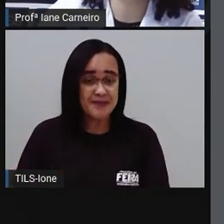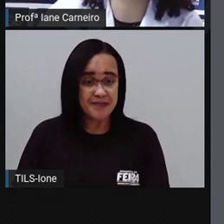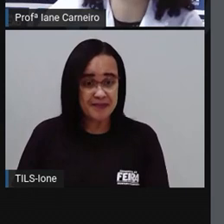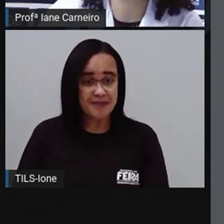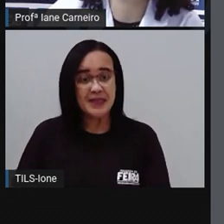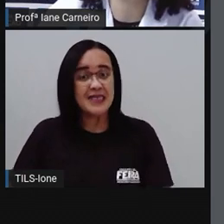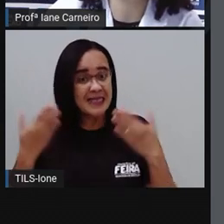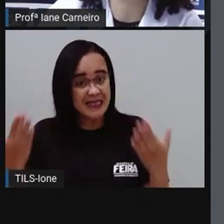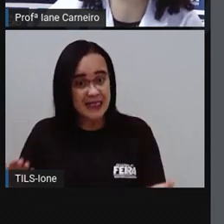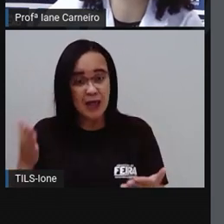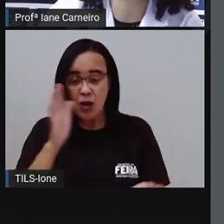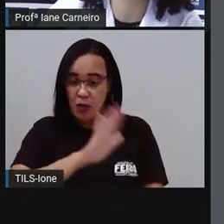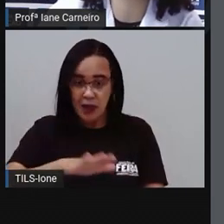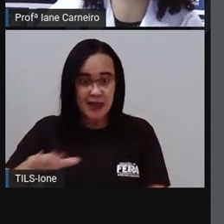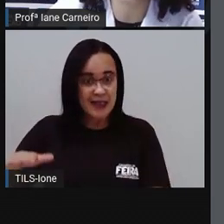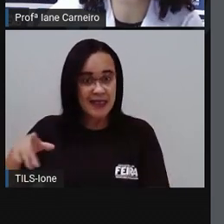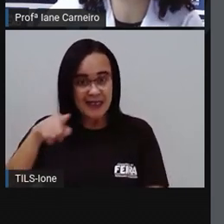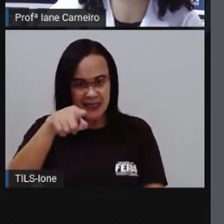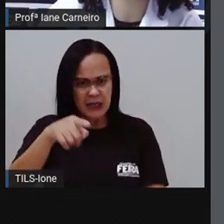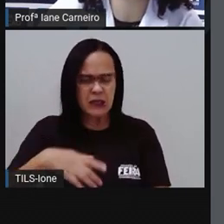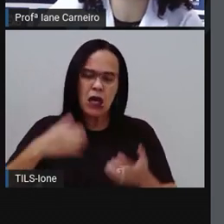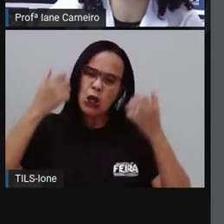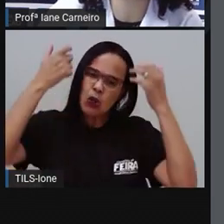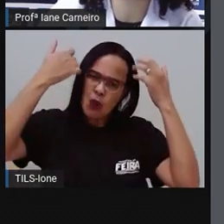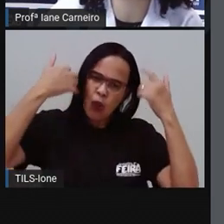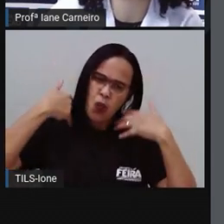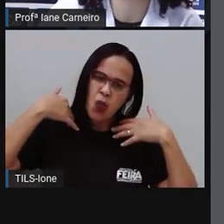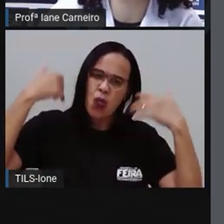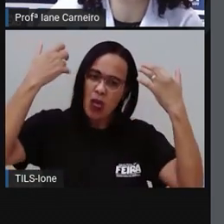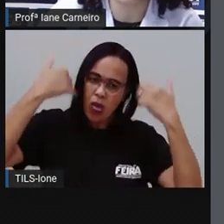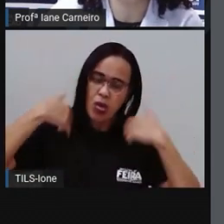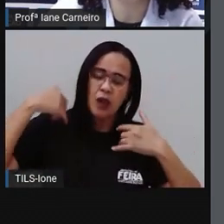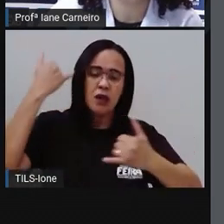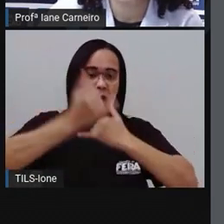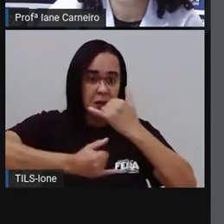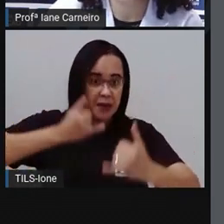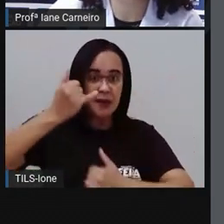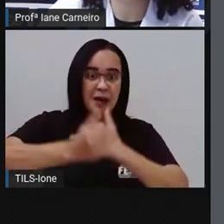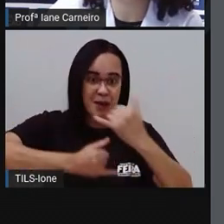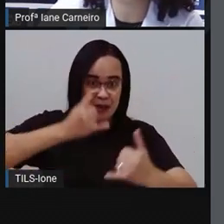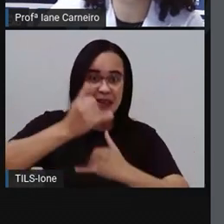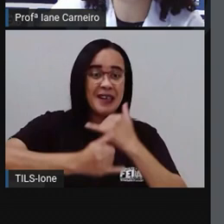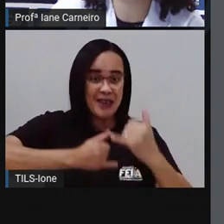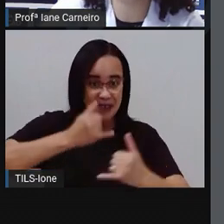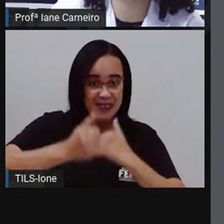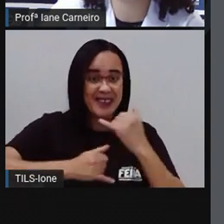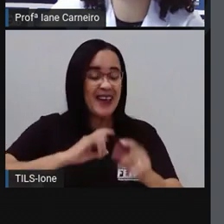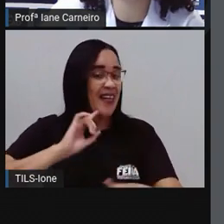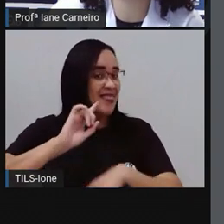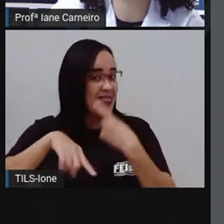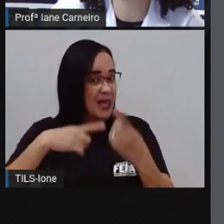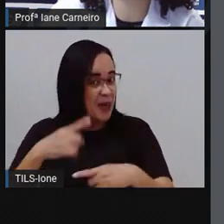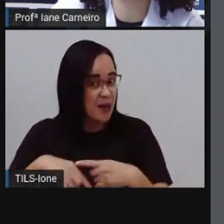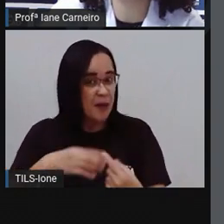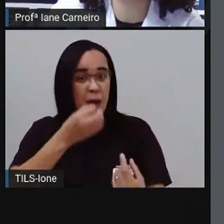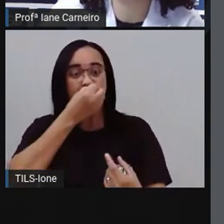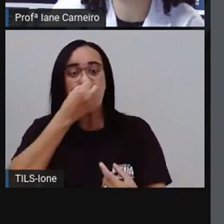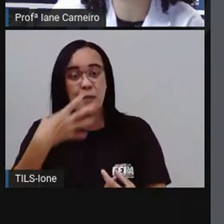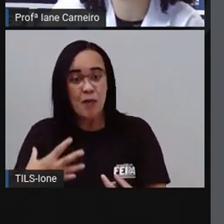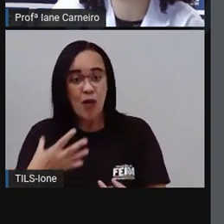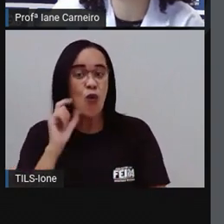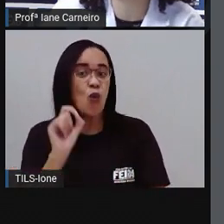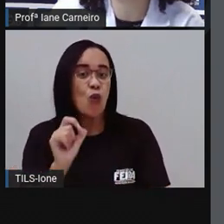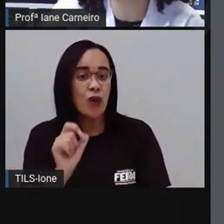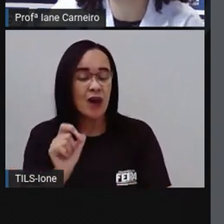criança, Tchilimpim acaba ficando suado e sujo de tanto brincar. Aí, nada melhor do que um bom banho